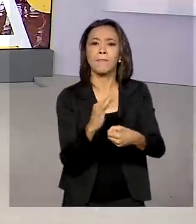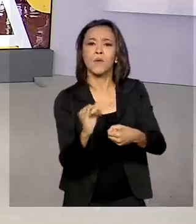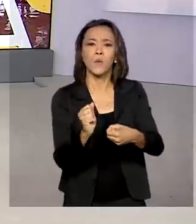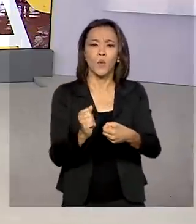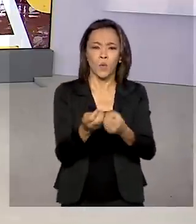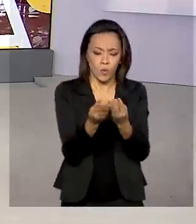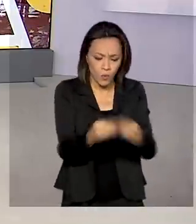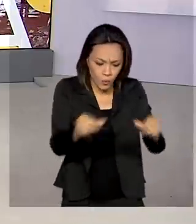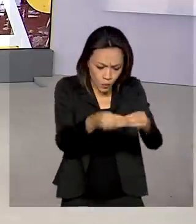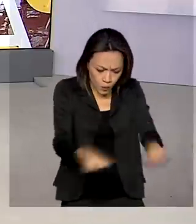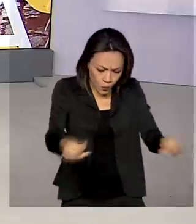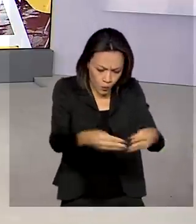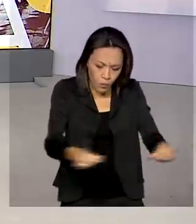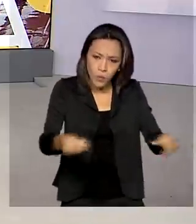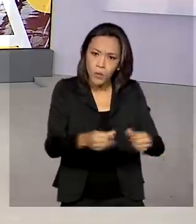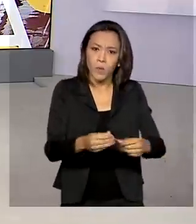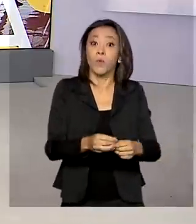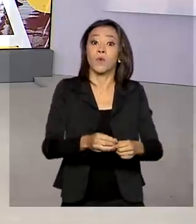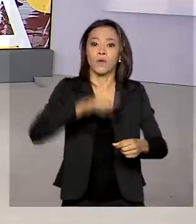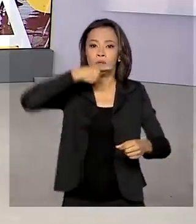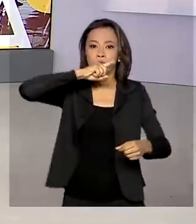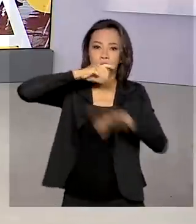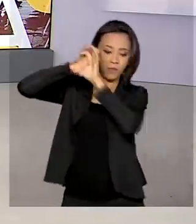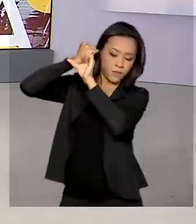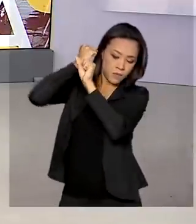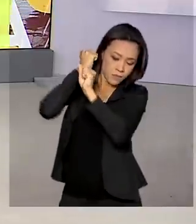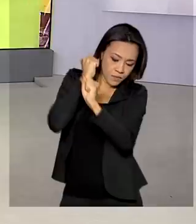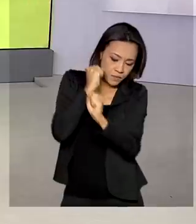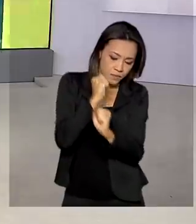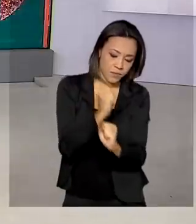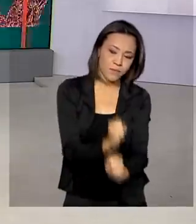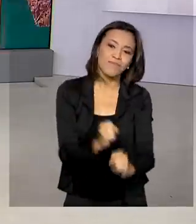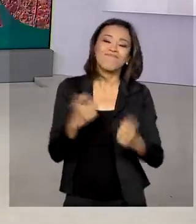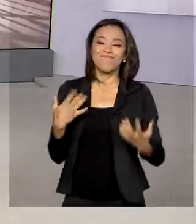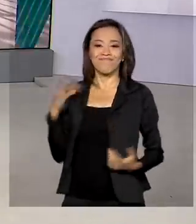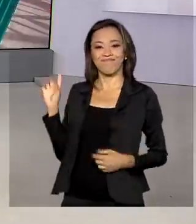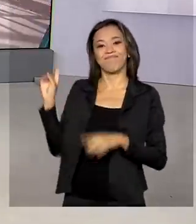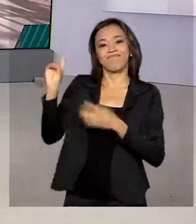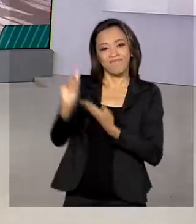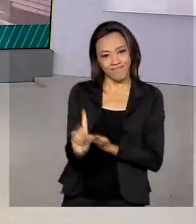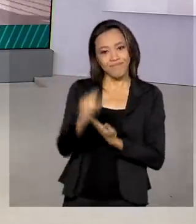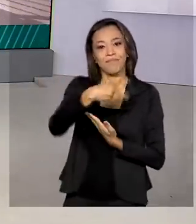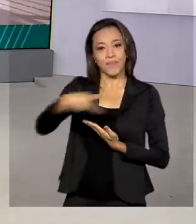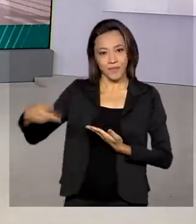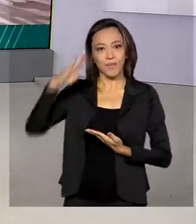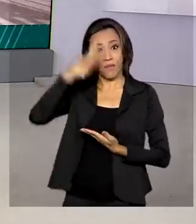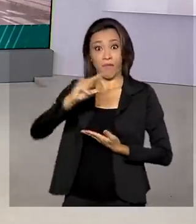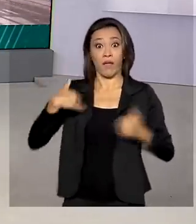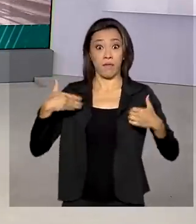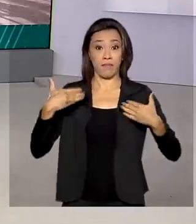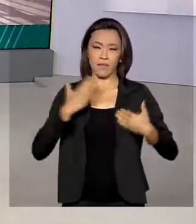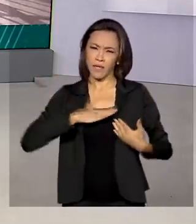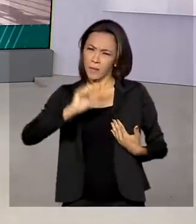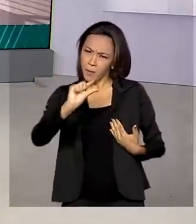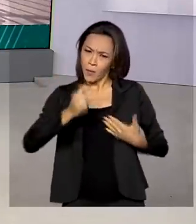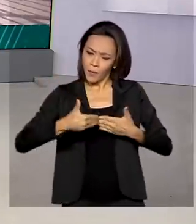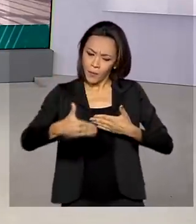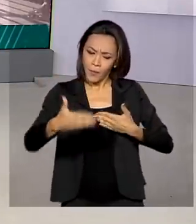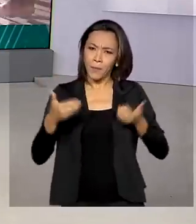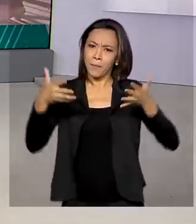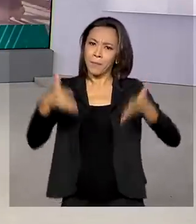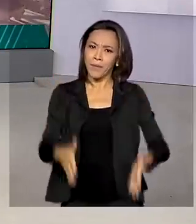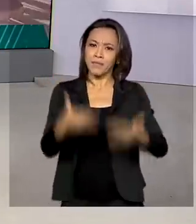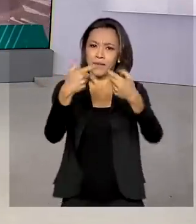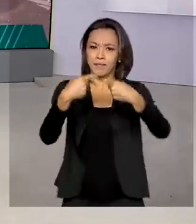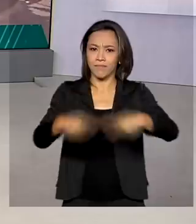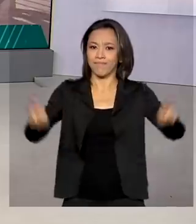resíduos do processamento da cana-de-açúcar. O presidente Jair Bolsonaro vai participar desta inauguração daqui a pouco. E você acompanha ao vivo